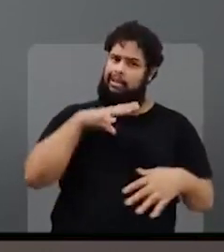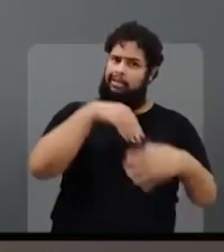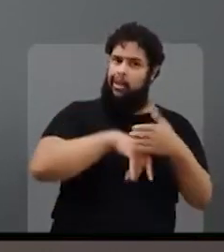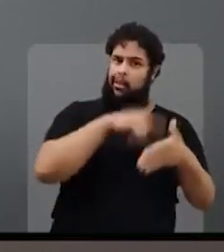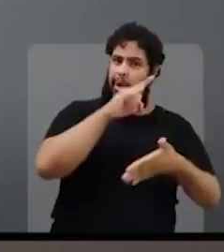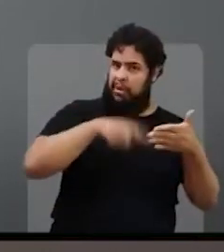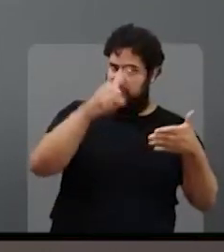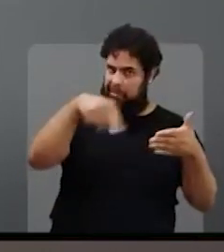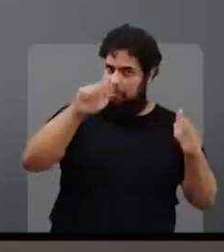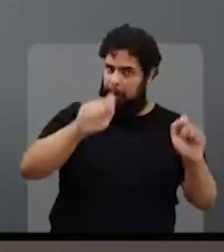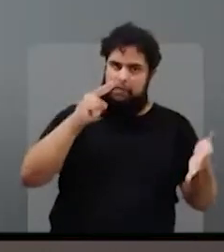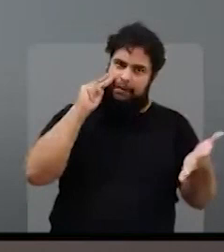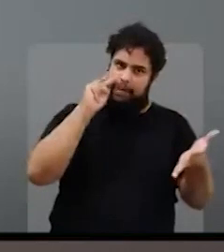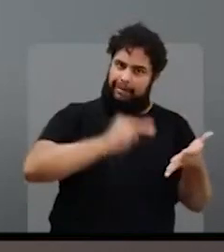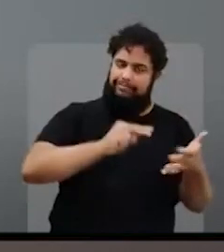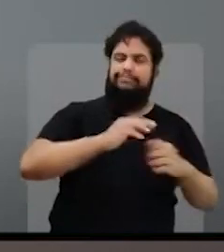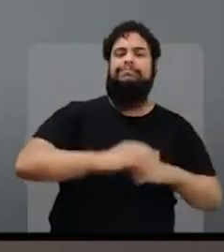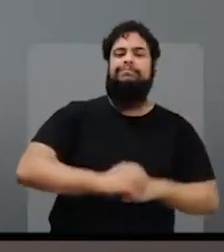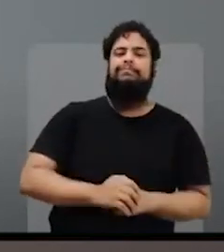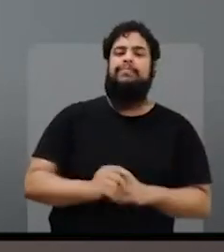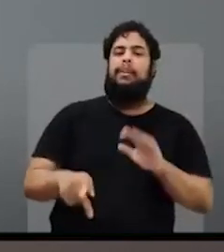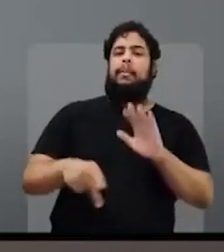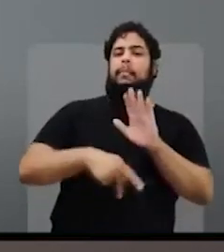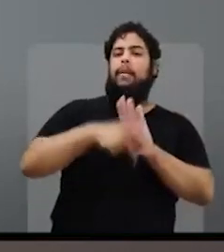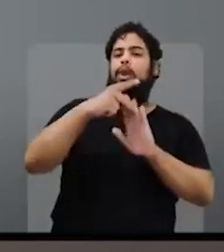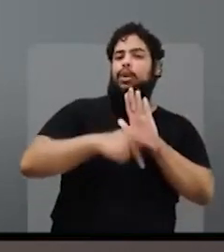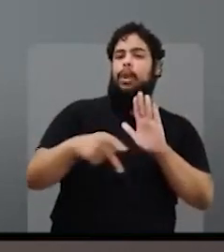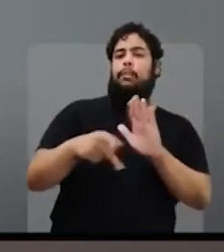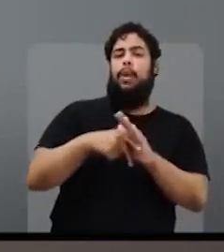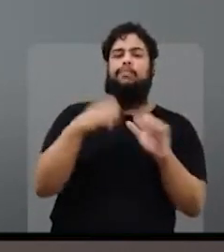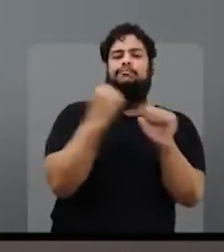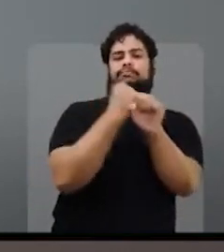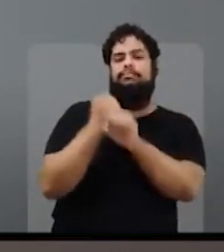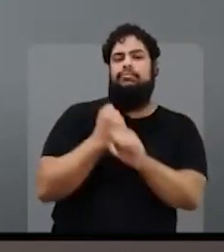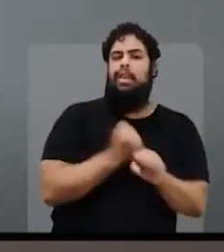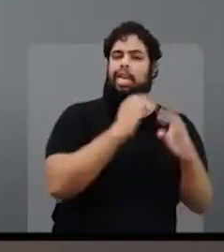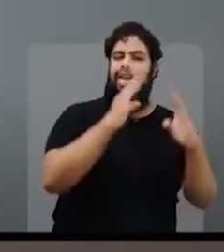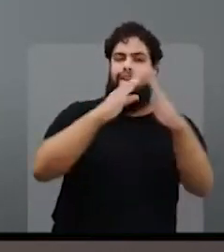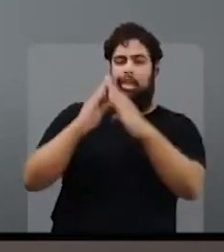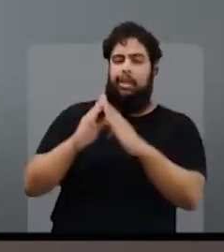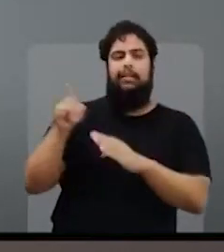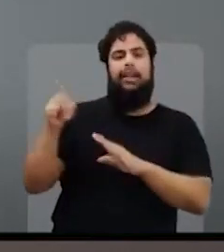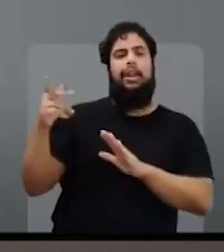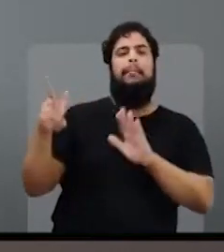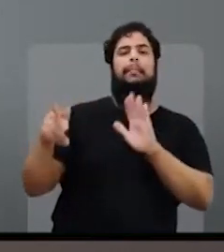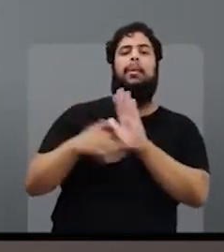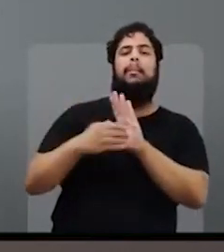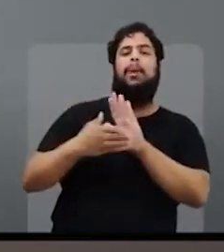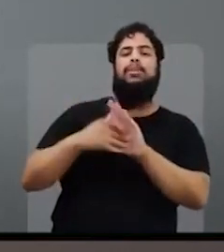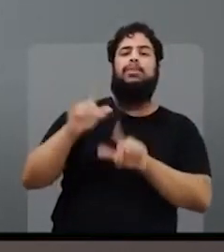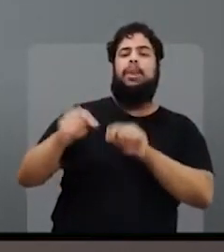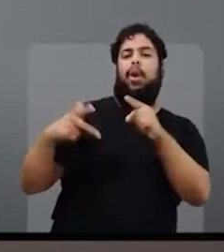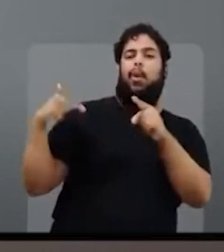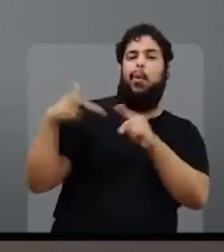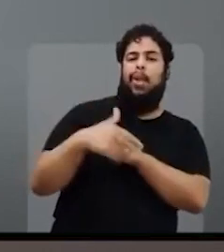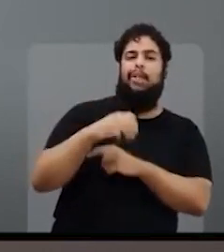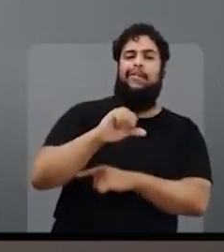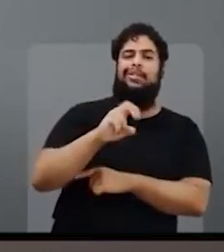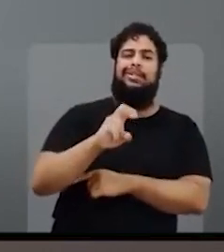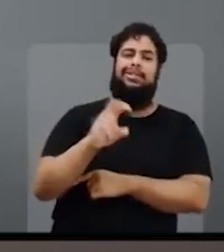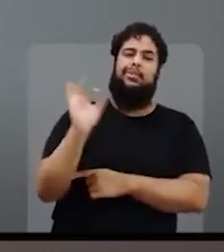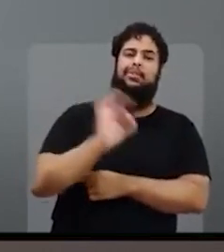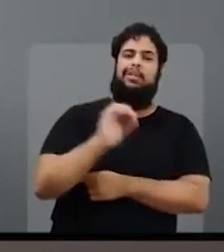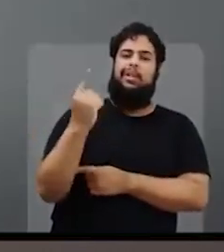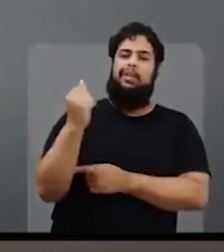no orçamento, é só conferir. No programa de construção de moradias, Bolsonaro propôs cortar 95%